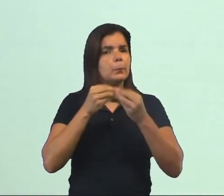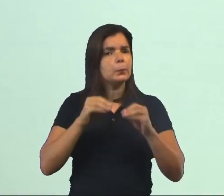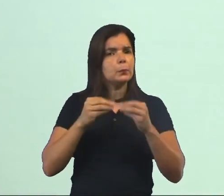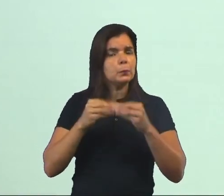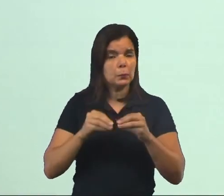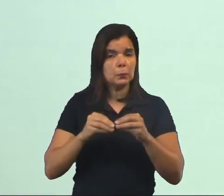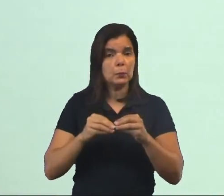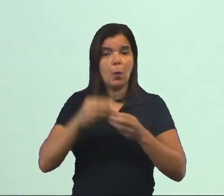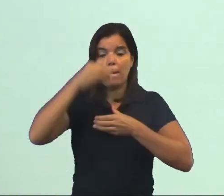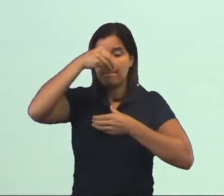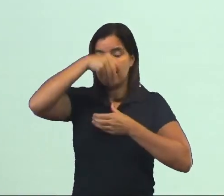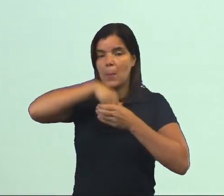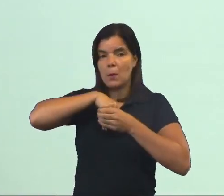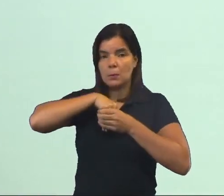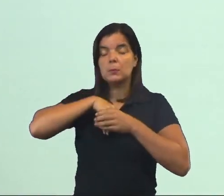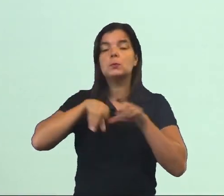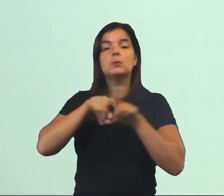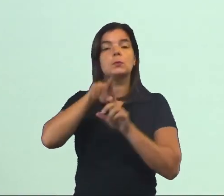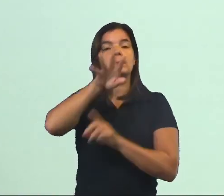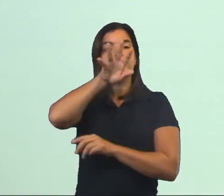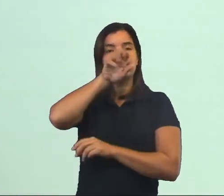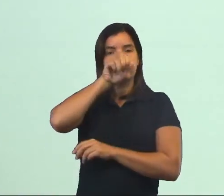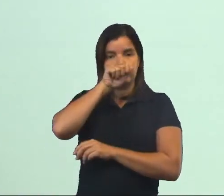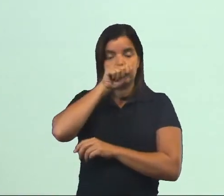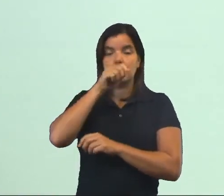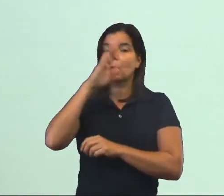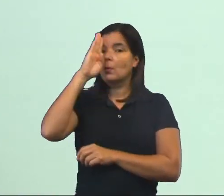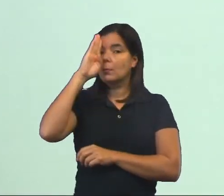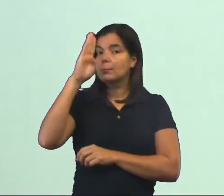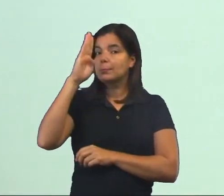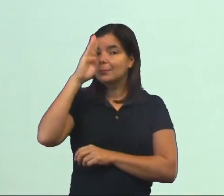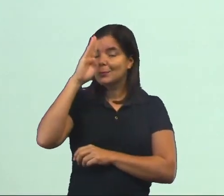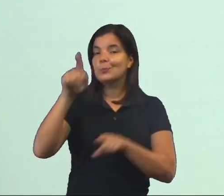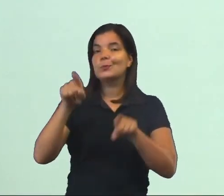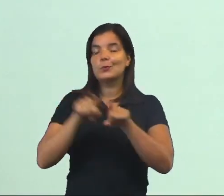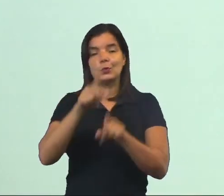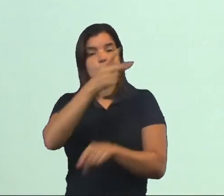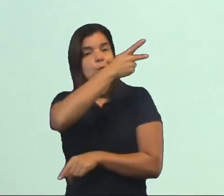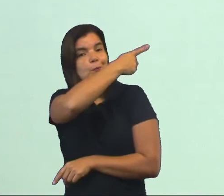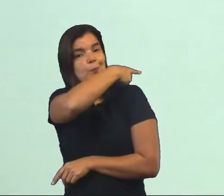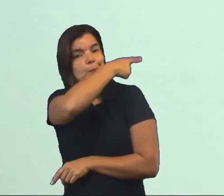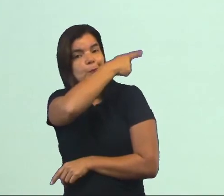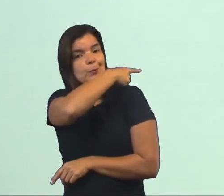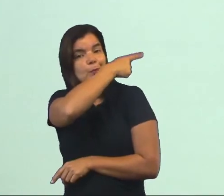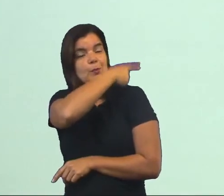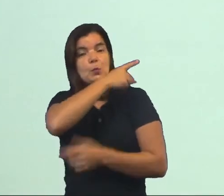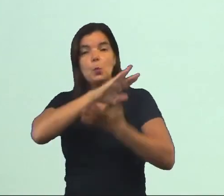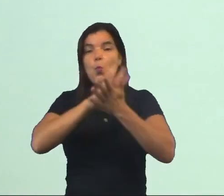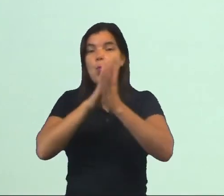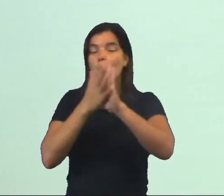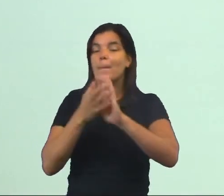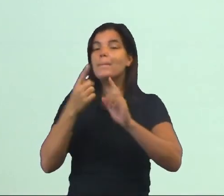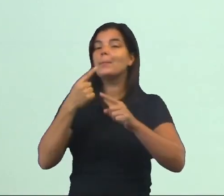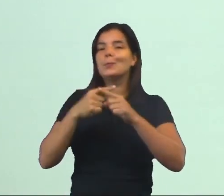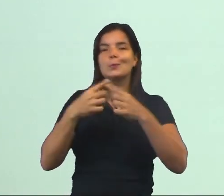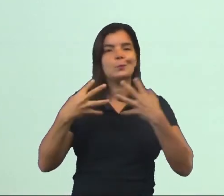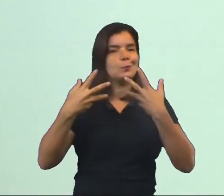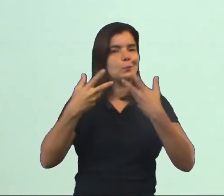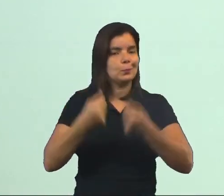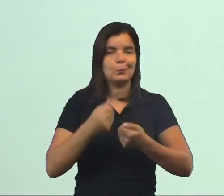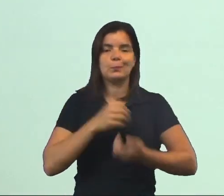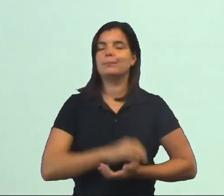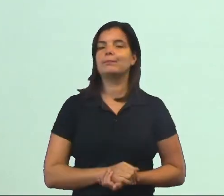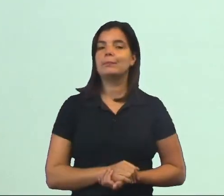aos nossos órgãos respiratórios. Principalmente aos pulmões, danificando eles por completo.